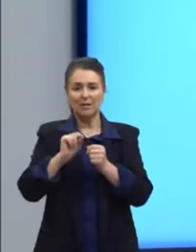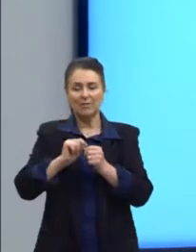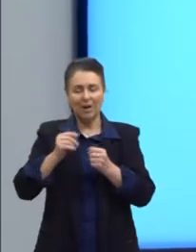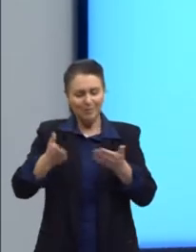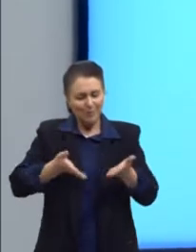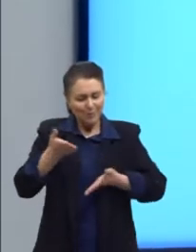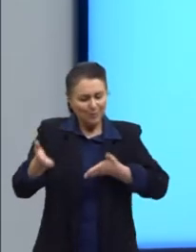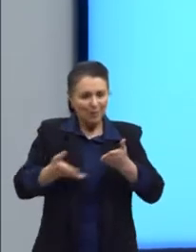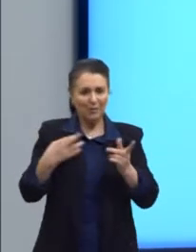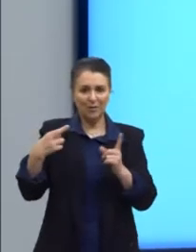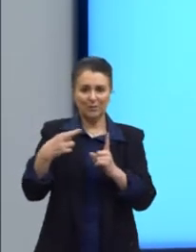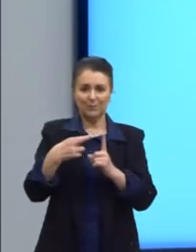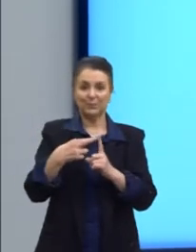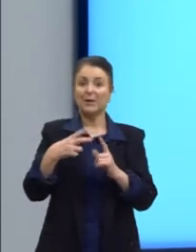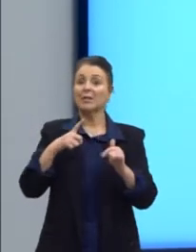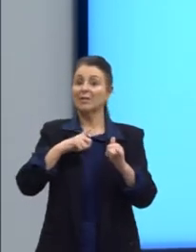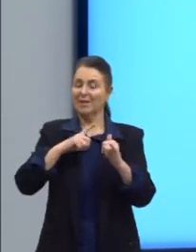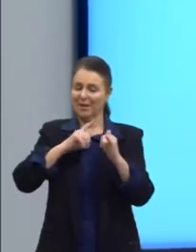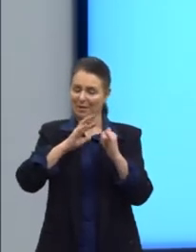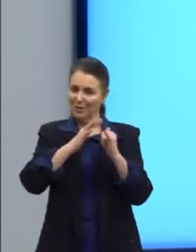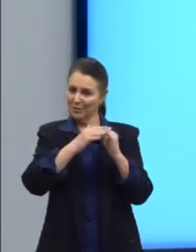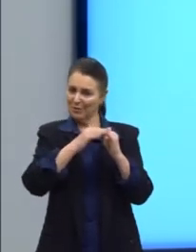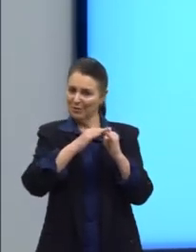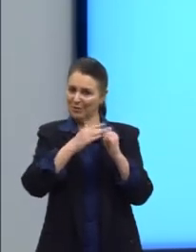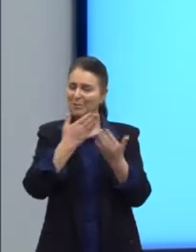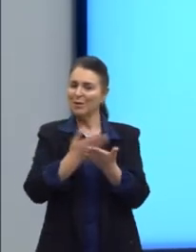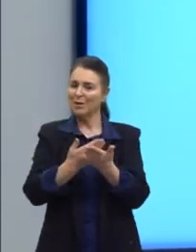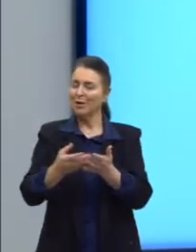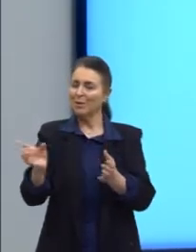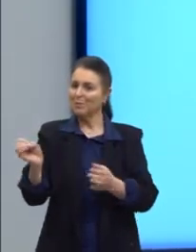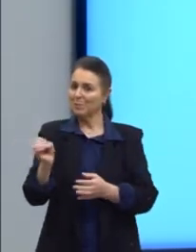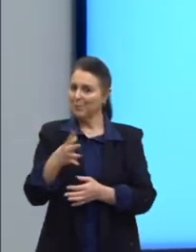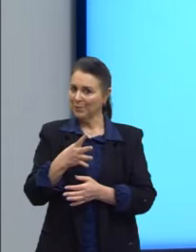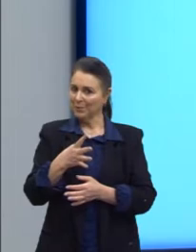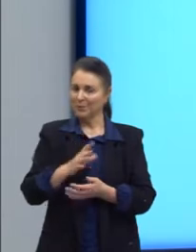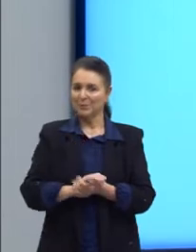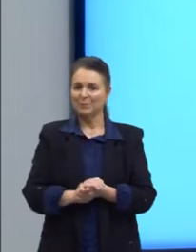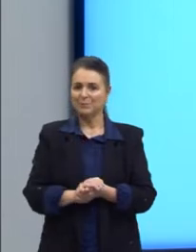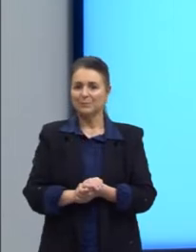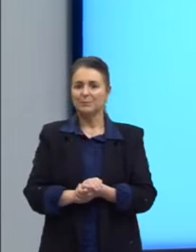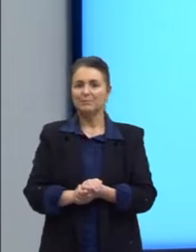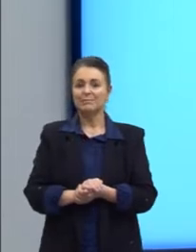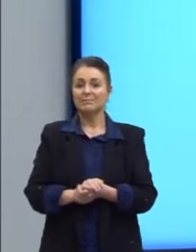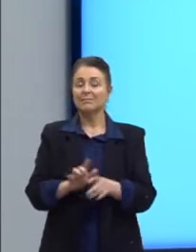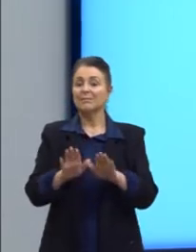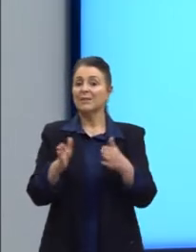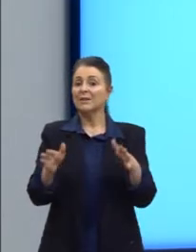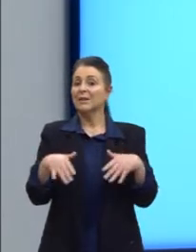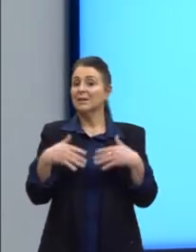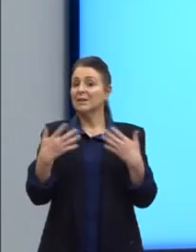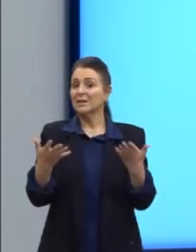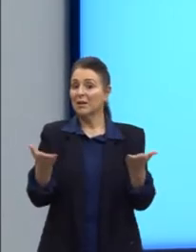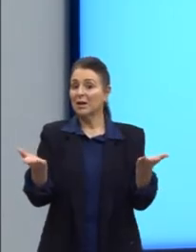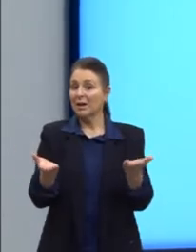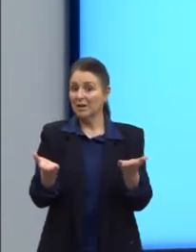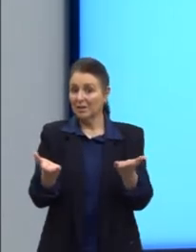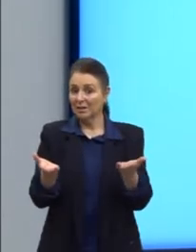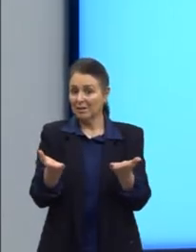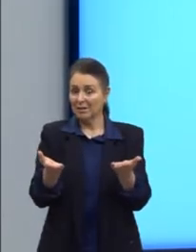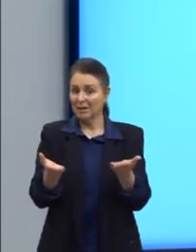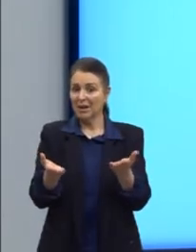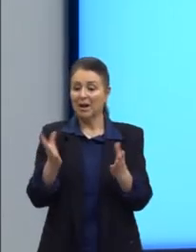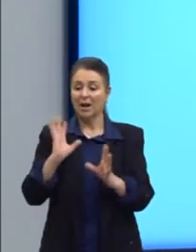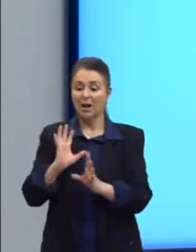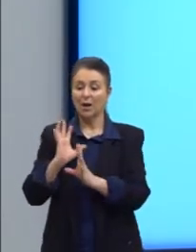Tem uma aula sobre isso no canal do YouTube também. E, por fim, nós vamos para a